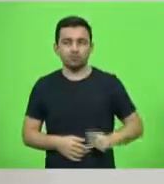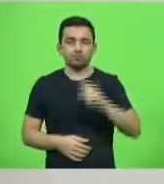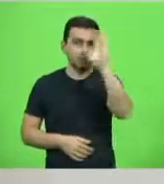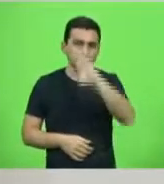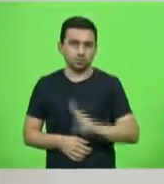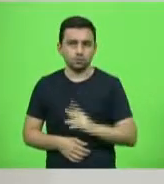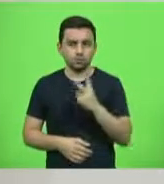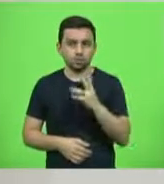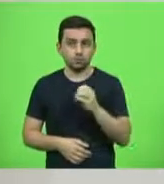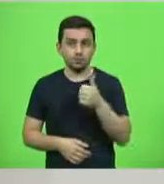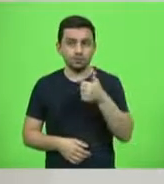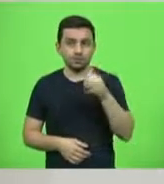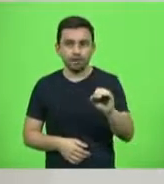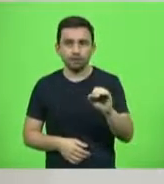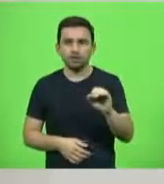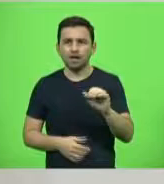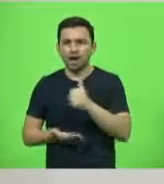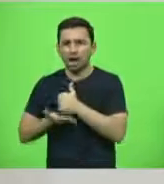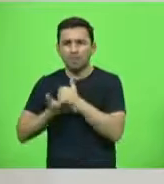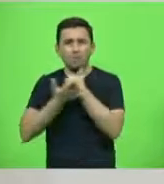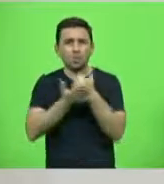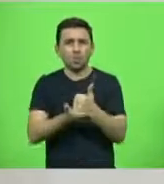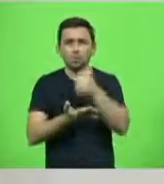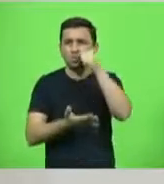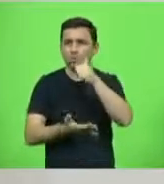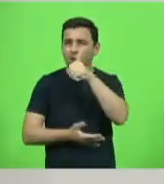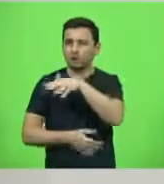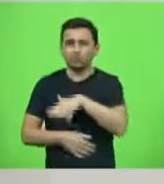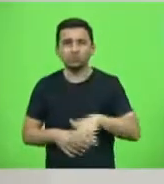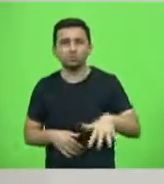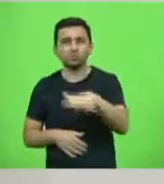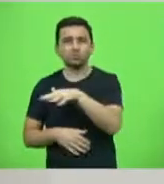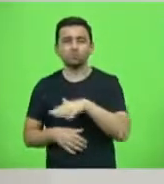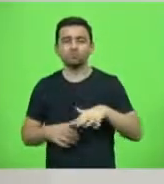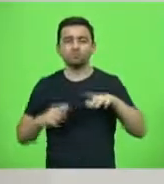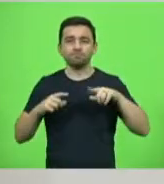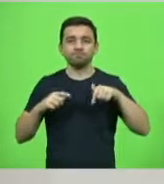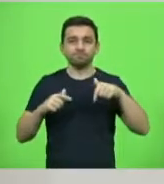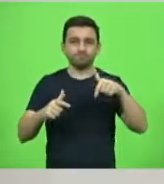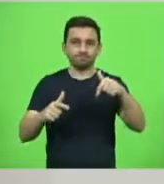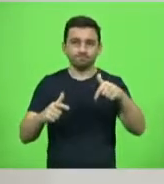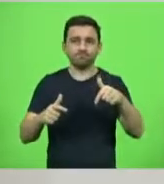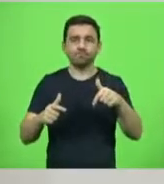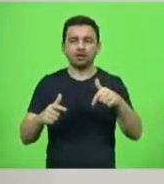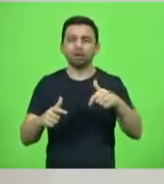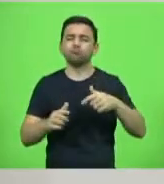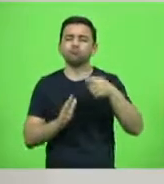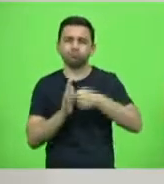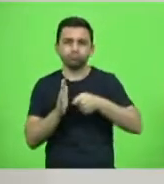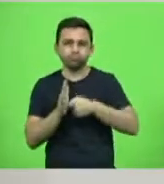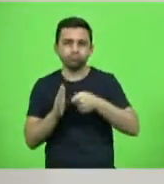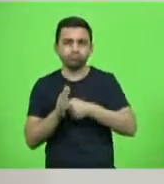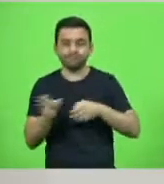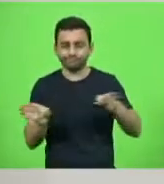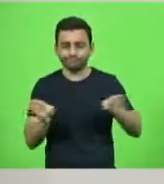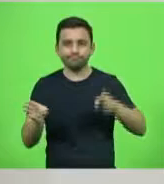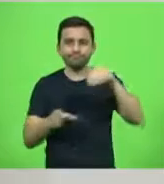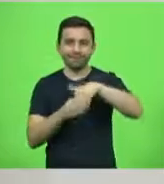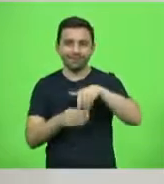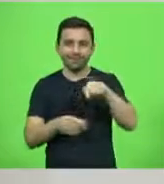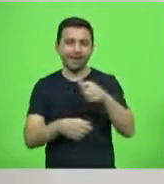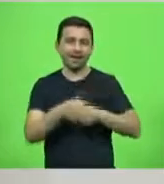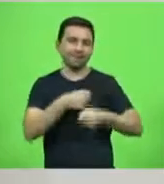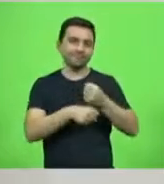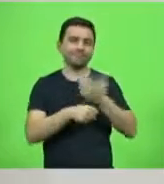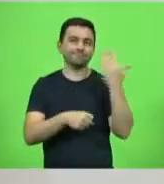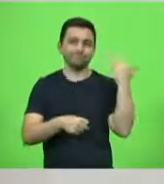Dilma teve total apoio das mulheres que protagonizaram a disputa eleitoral daquele ano e foram essenciais em